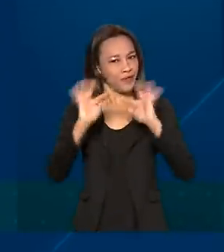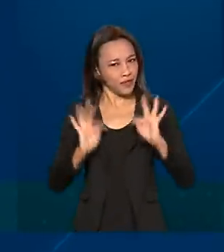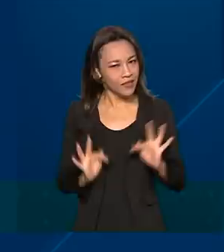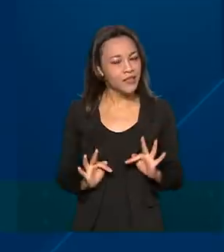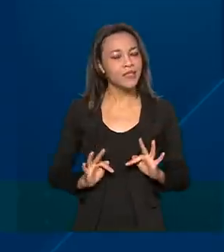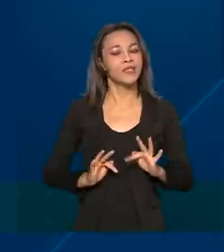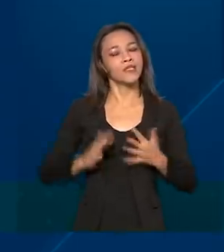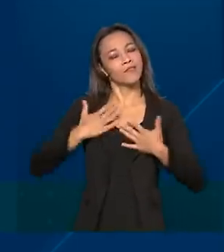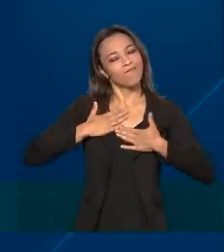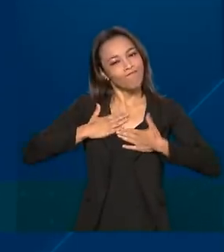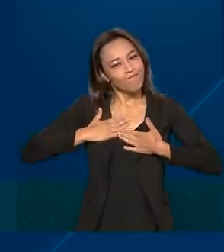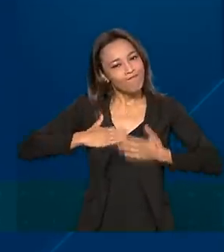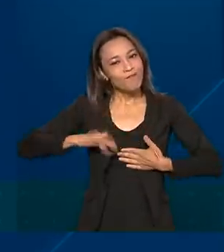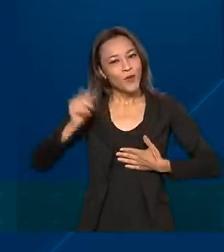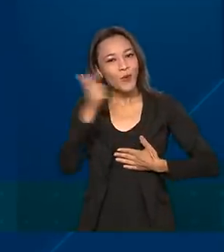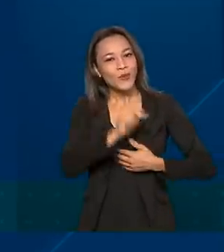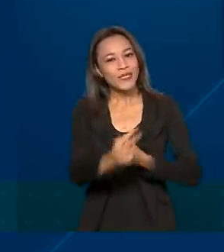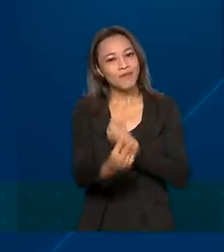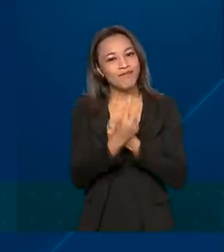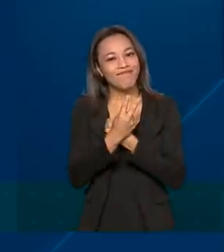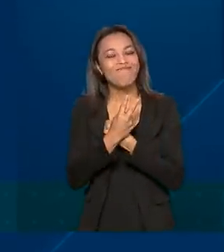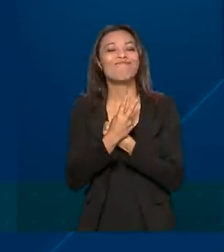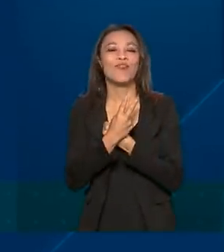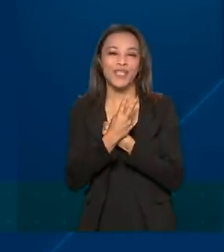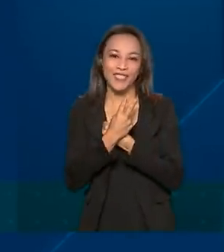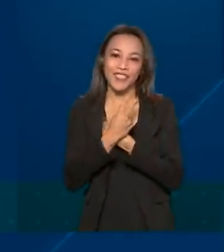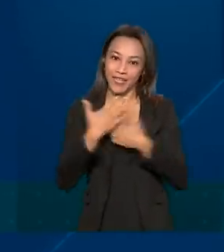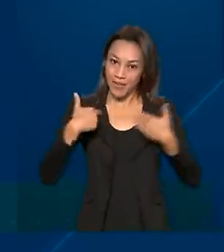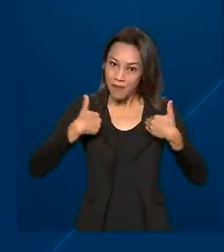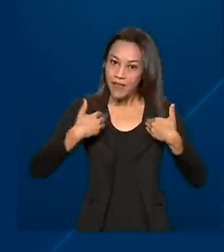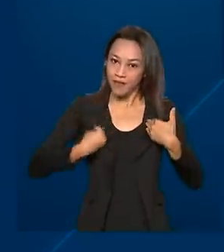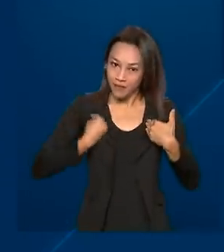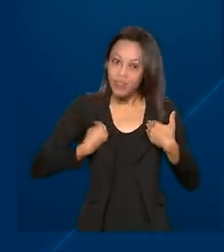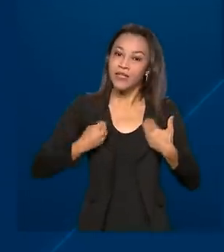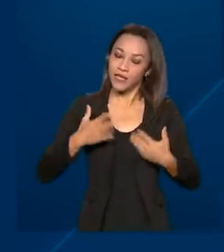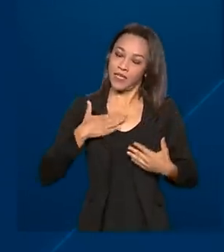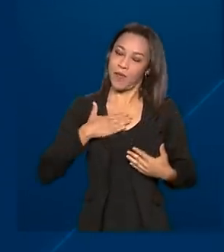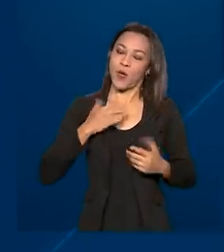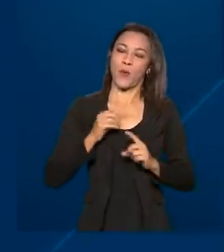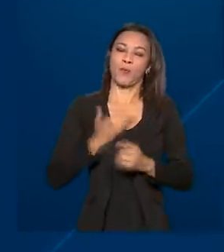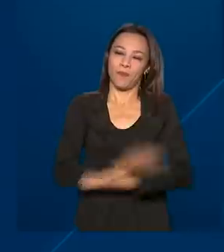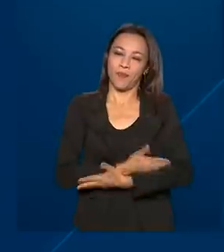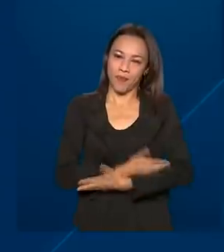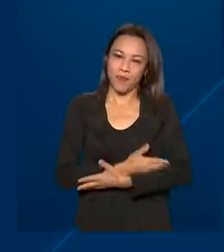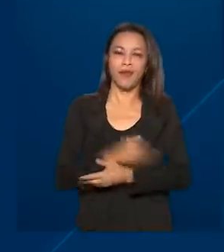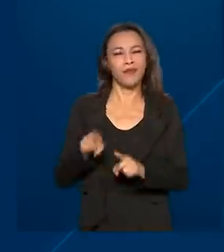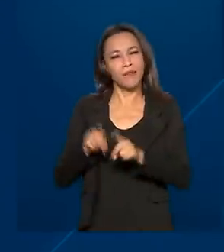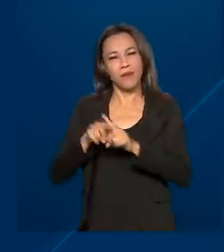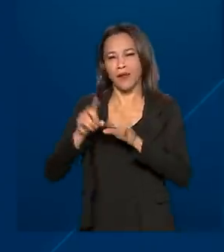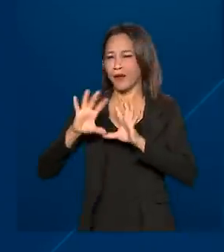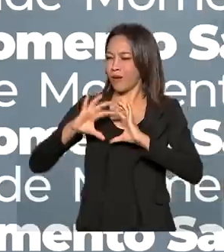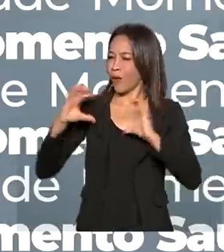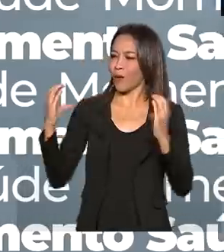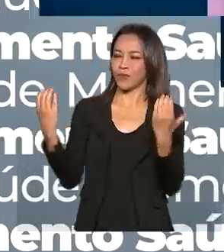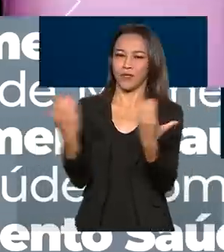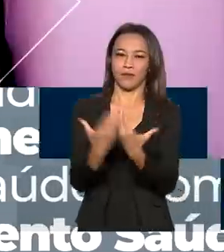por estar imunizada, protegendo a minha, meu bebê e ao restante da comunidade.